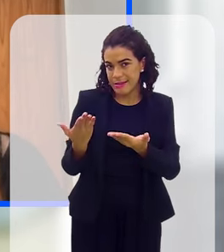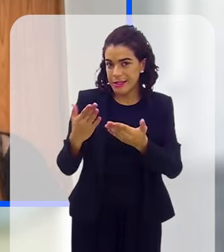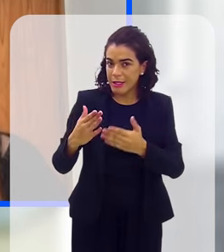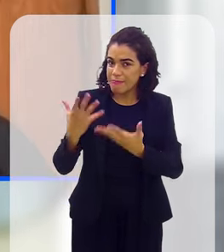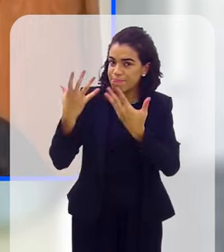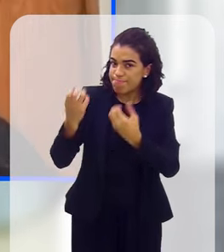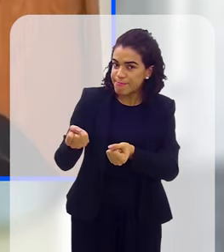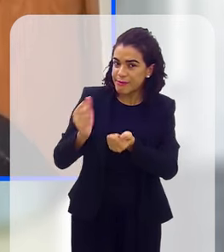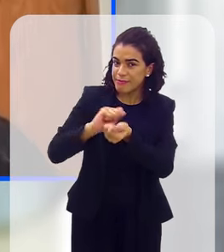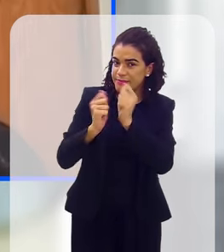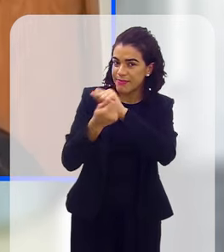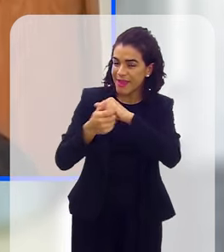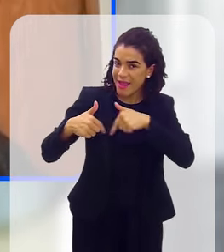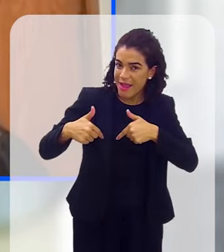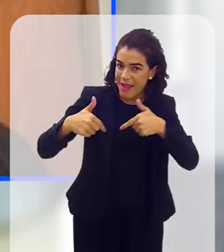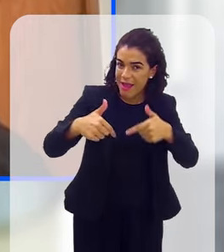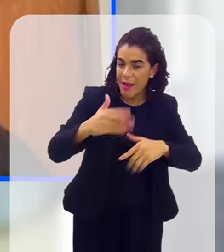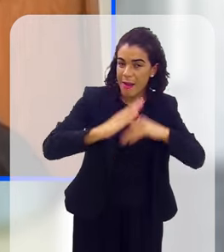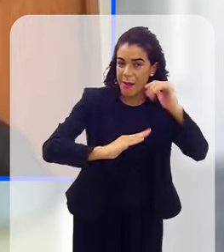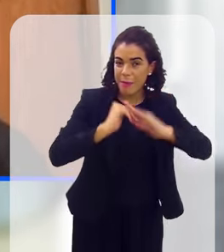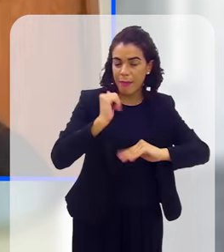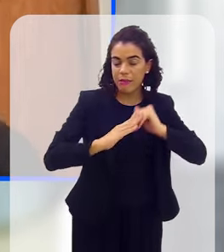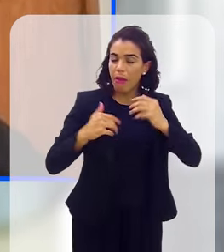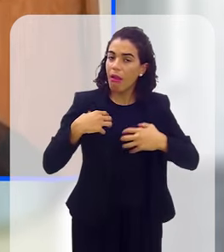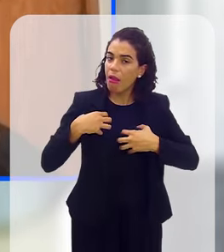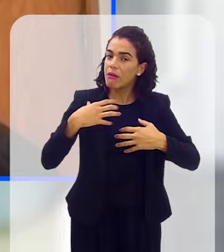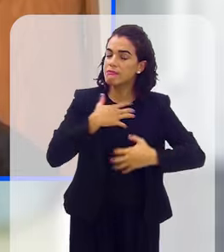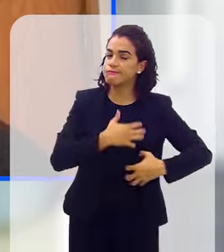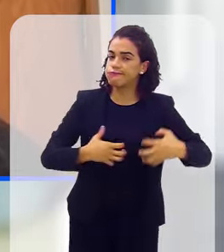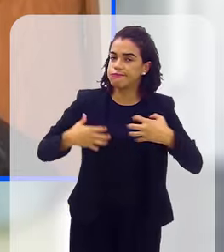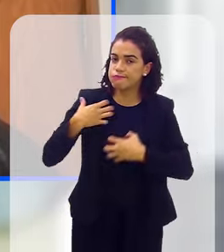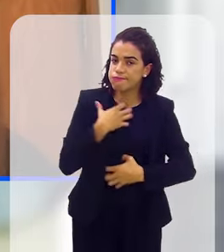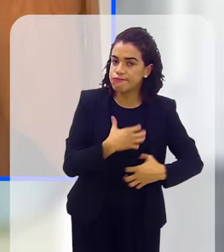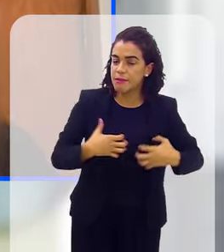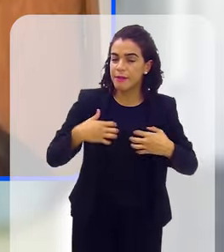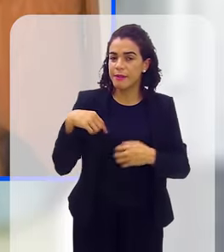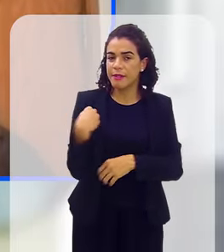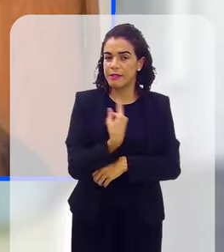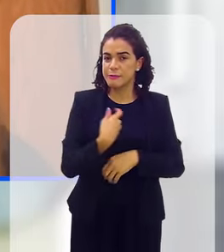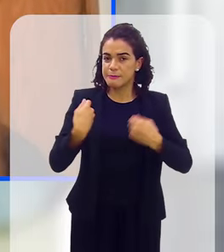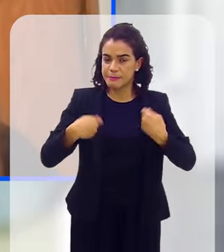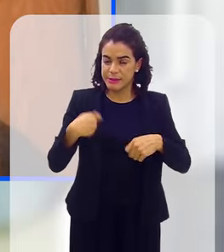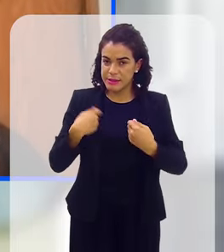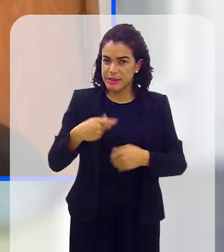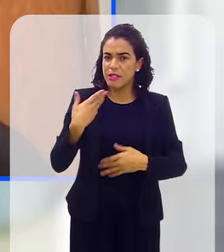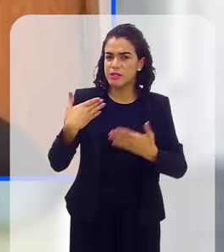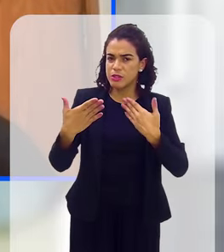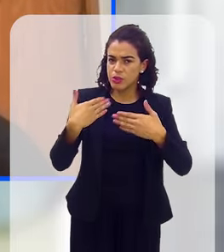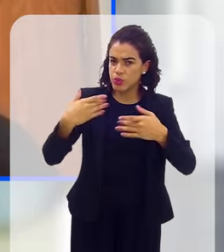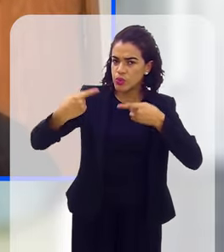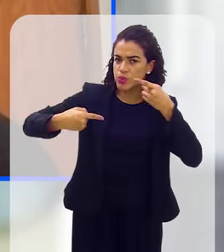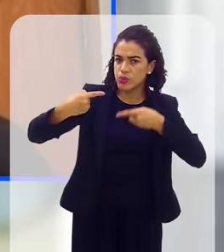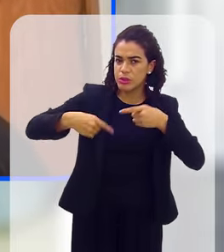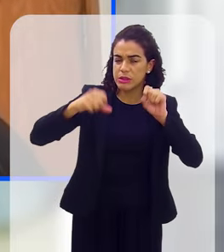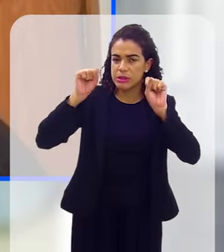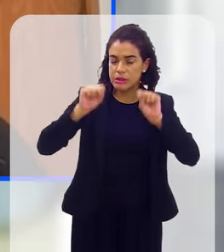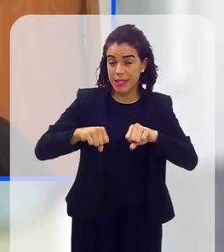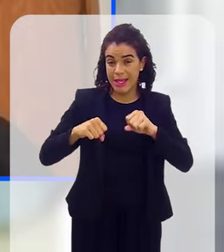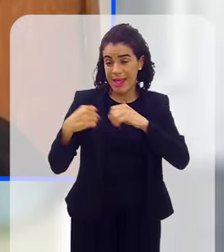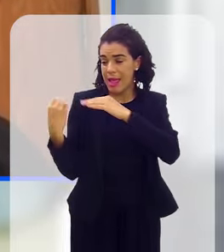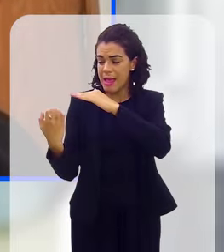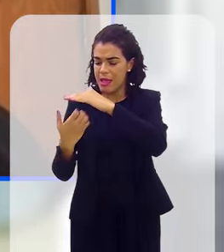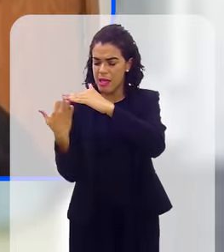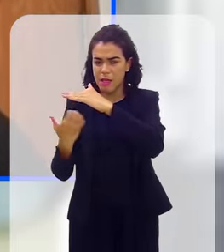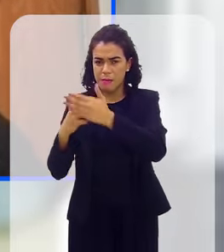práticas. Isso é algo que vem me angustiando muito no dia a dia e que a gente tem que sim falar desse problema, não é que as